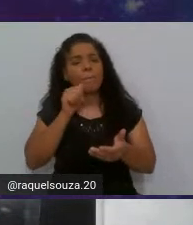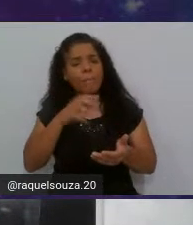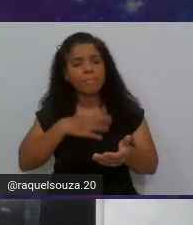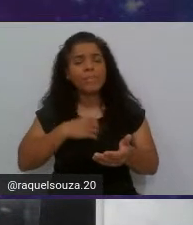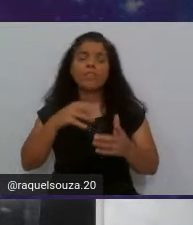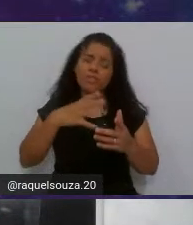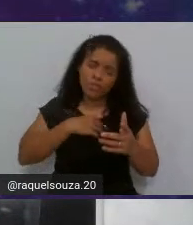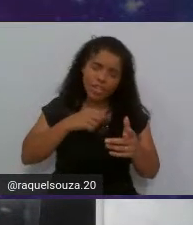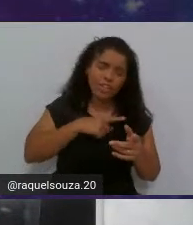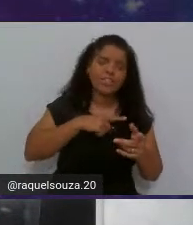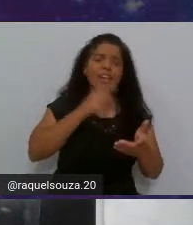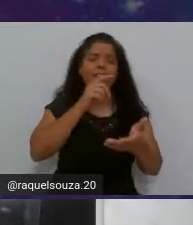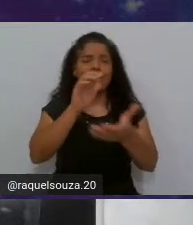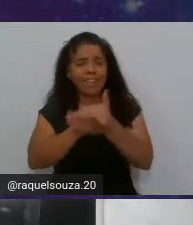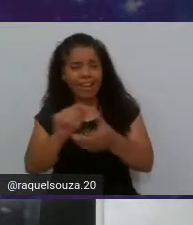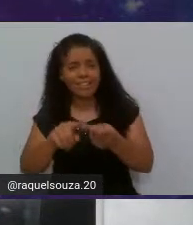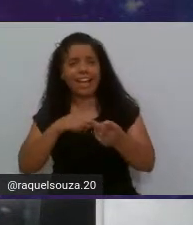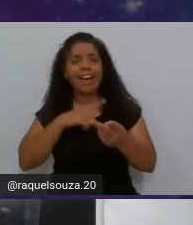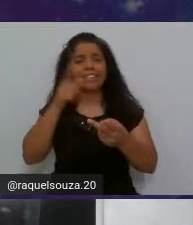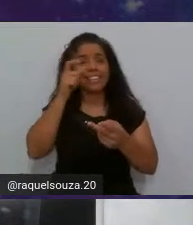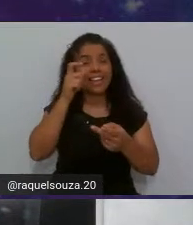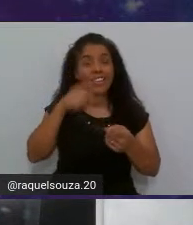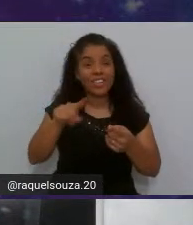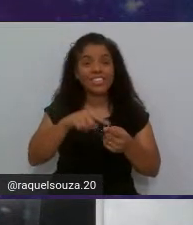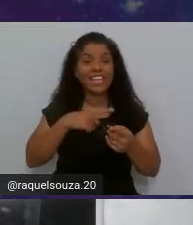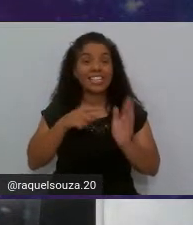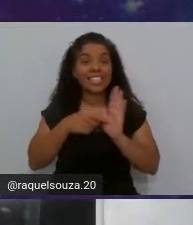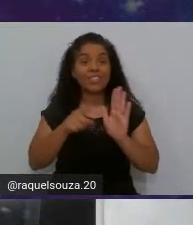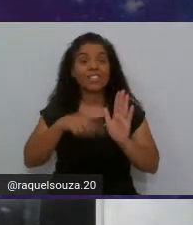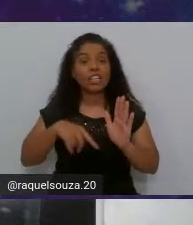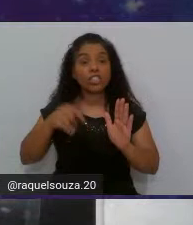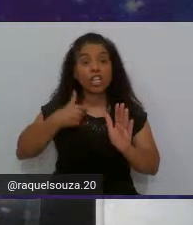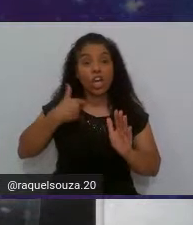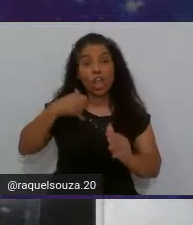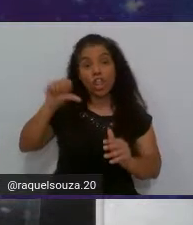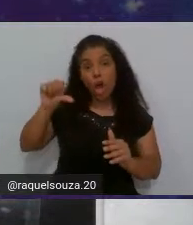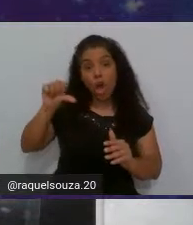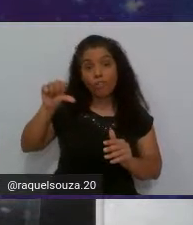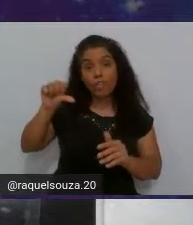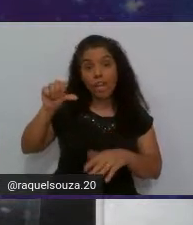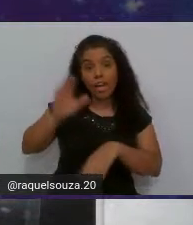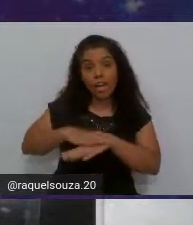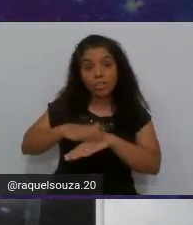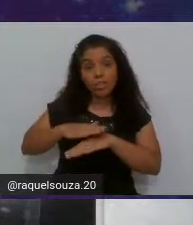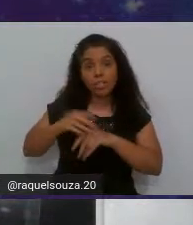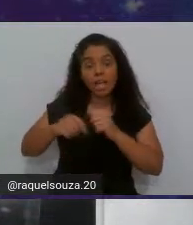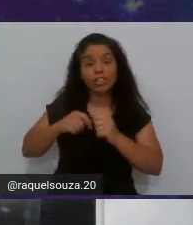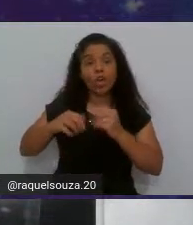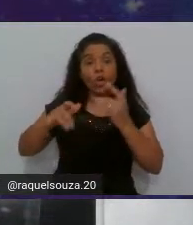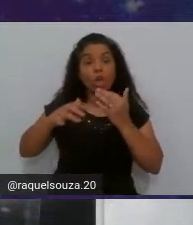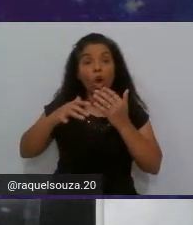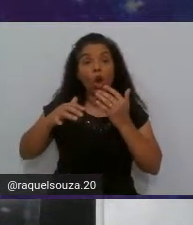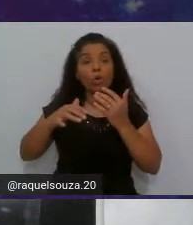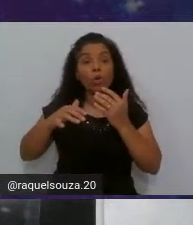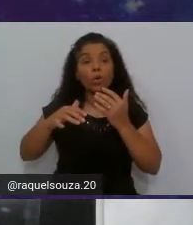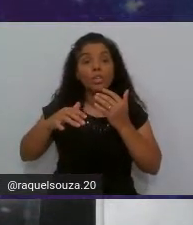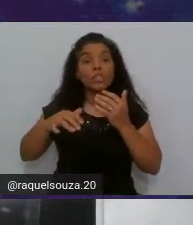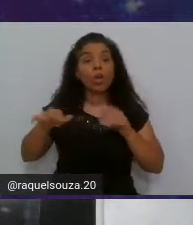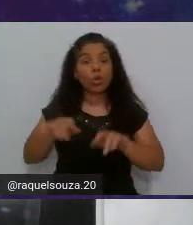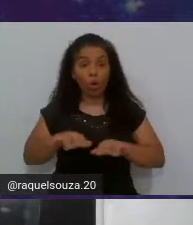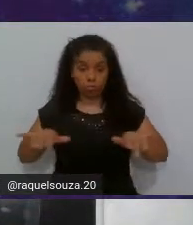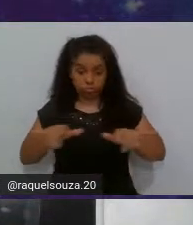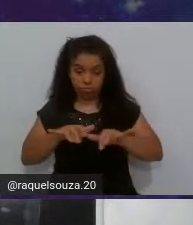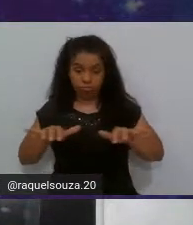do lar e tenho uma curiosidade que eu coloquei aqui para vocês, que desde nove anos de idade que eu toco um instrumento musical que é o órgão.